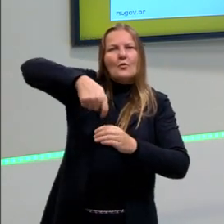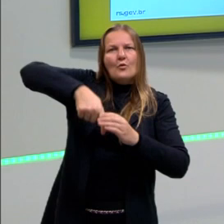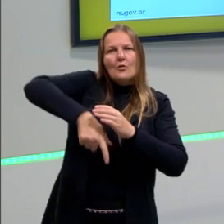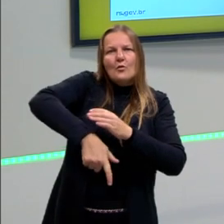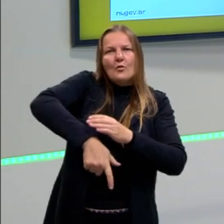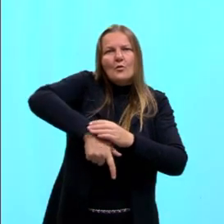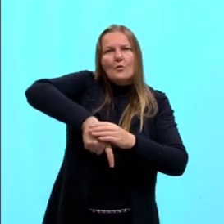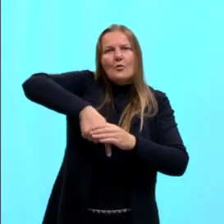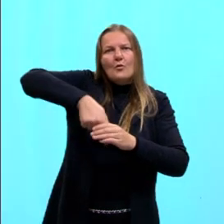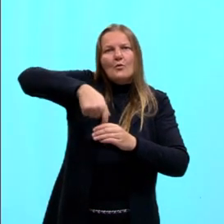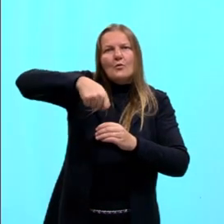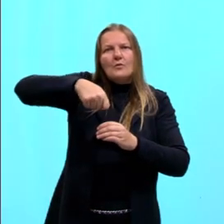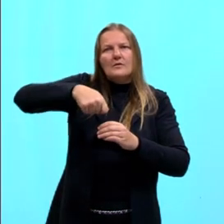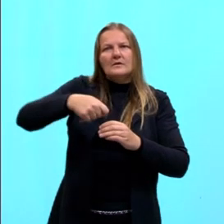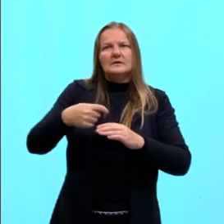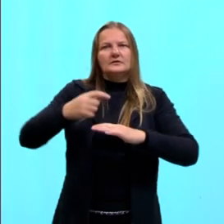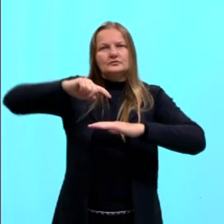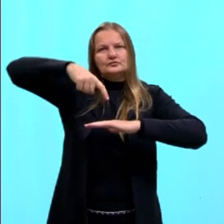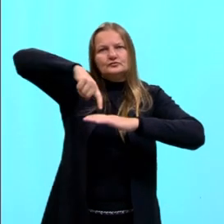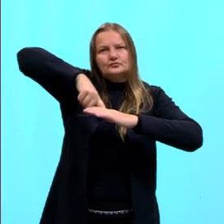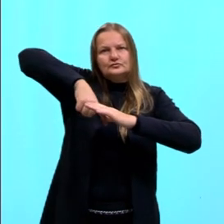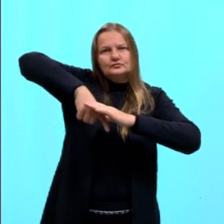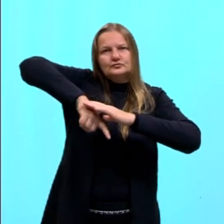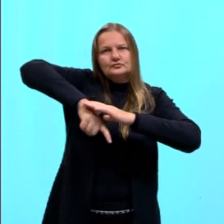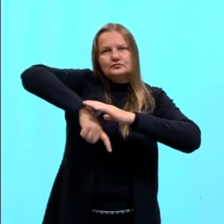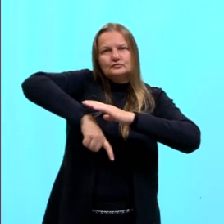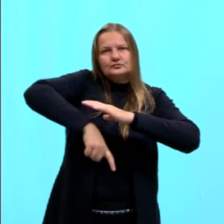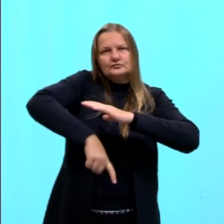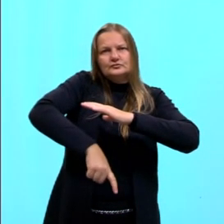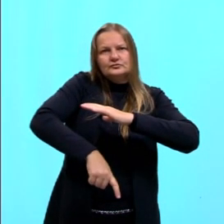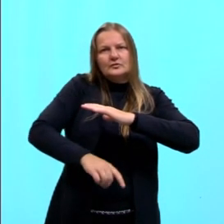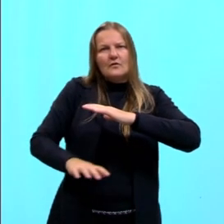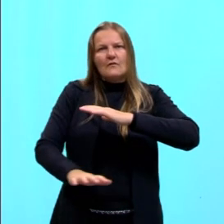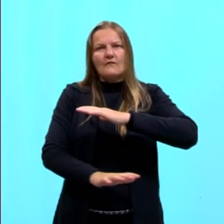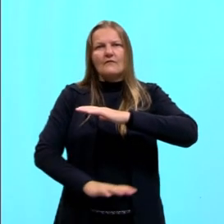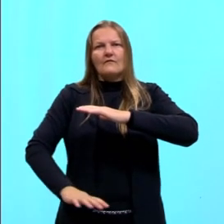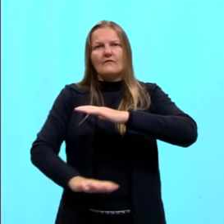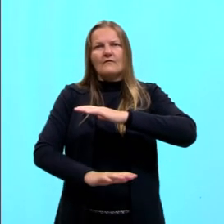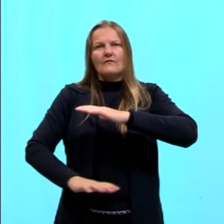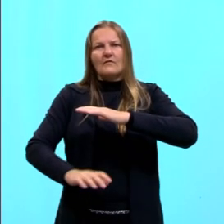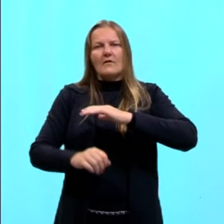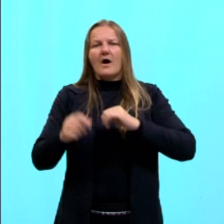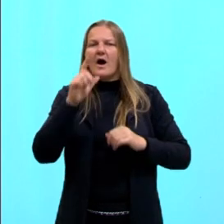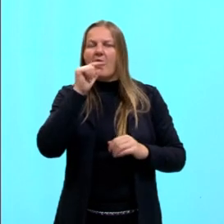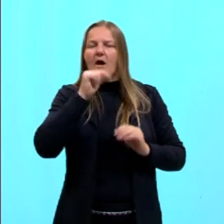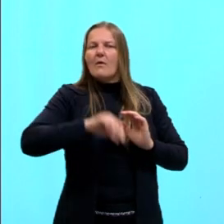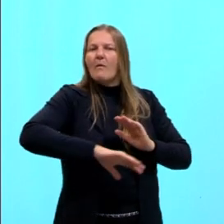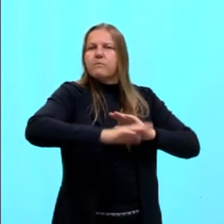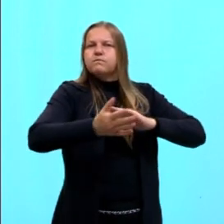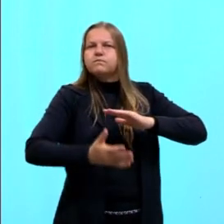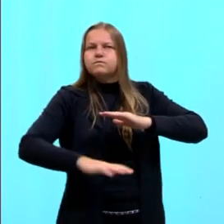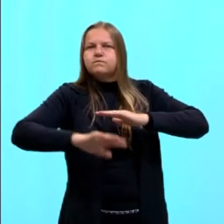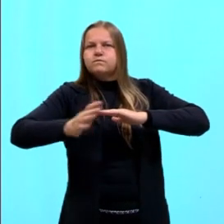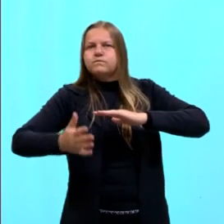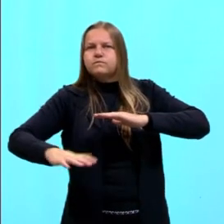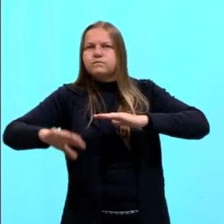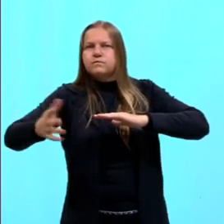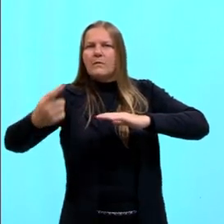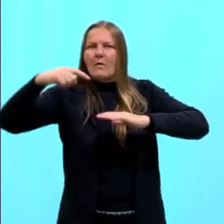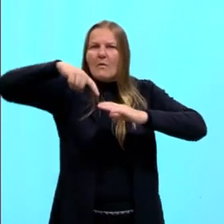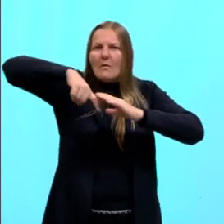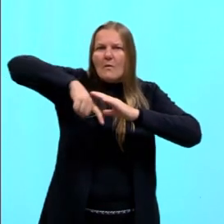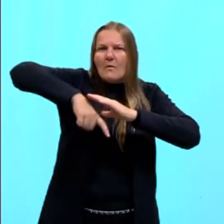dessa turfa, ele é justamente de micro-organismos, ó, ligados ao oceano, tá? Eles são soterrados, ó,